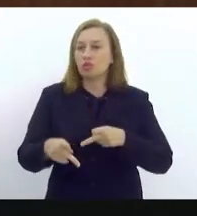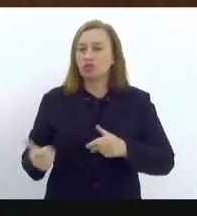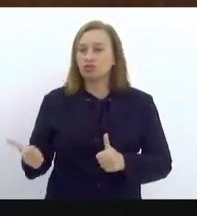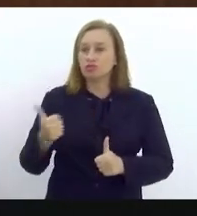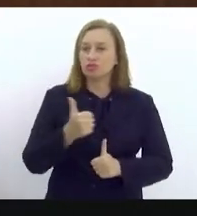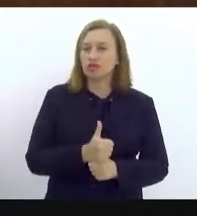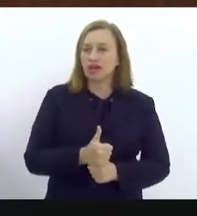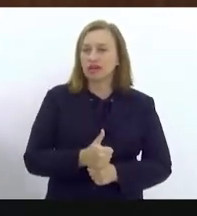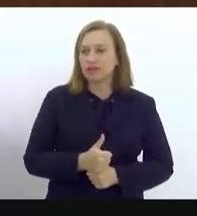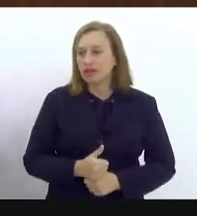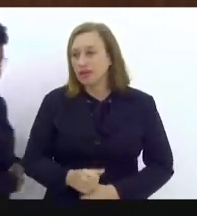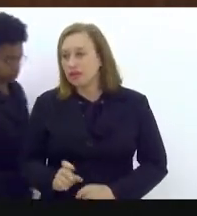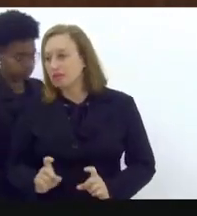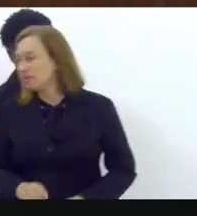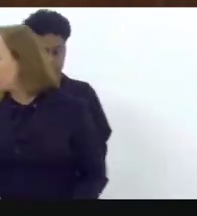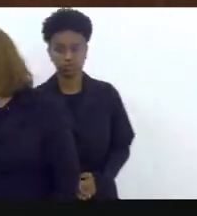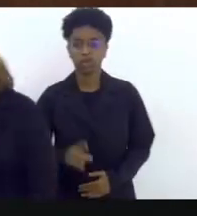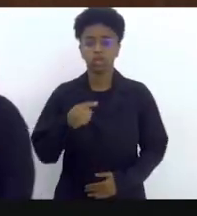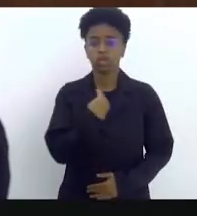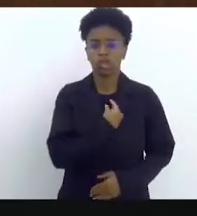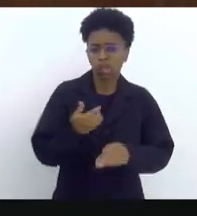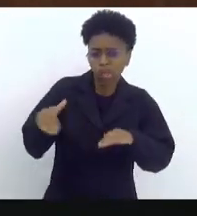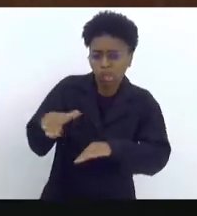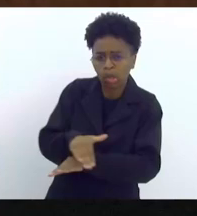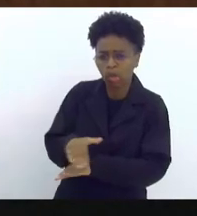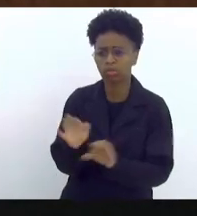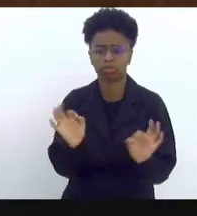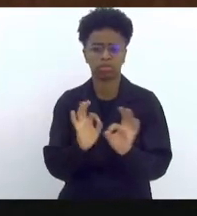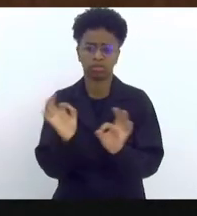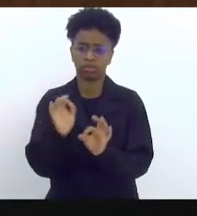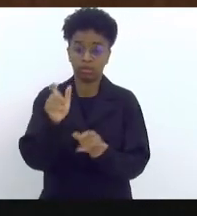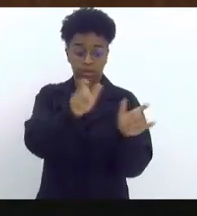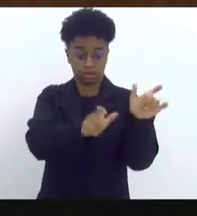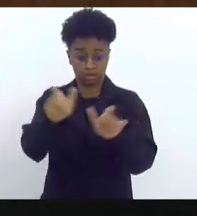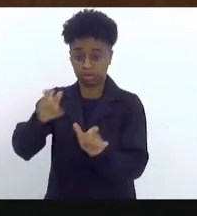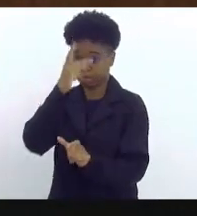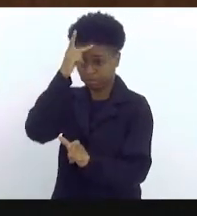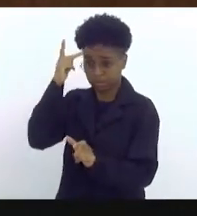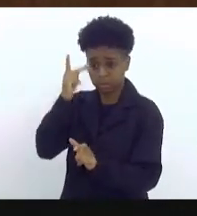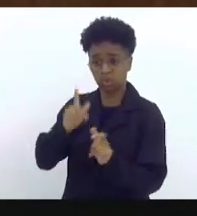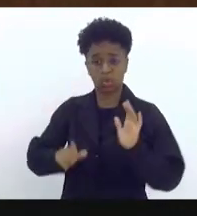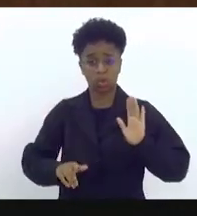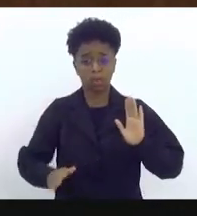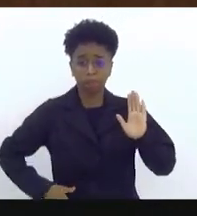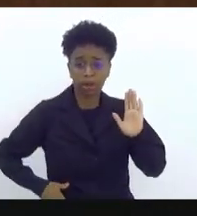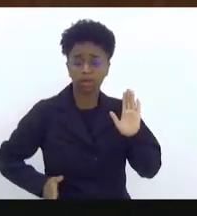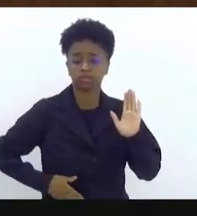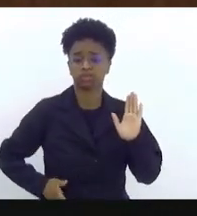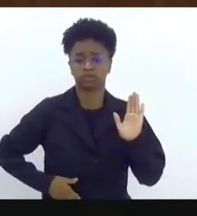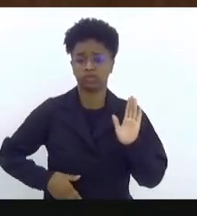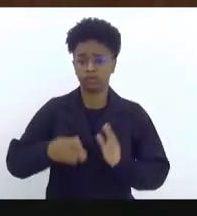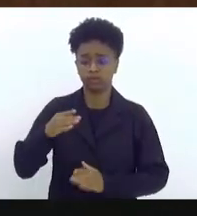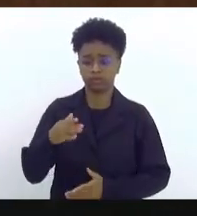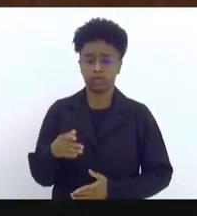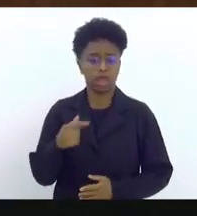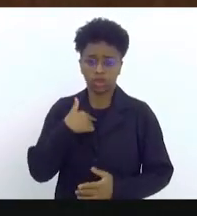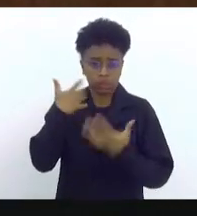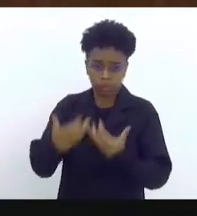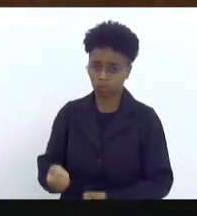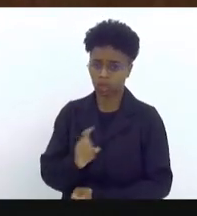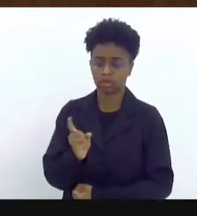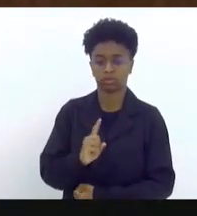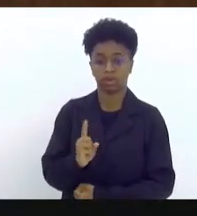mandato, que nós não vamos baixar a cabeça para esses miliantes, para esses traficantes, para esses vagabundos, Rodrigo Amorim,